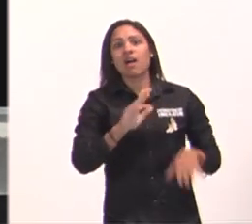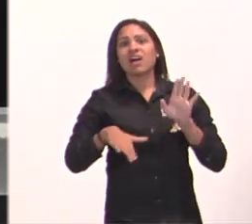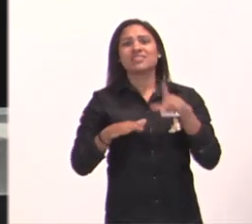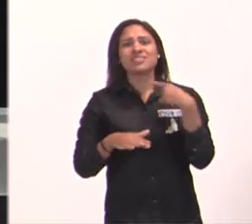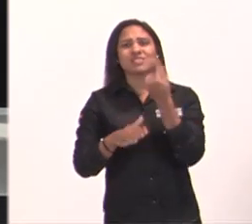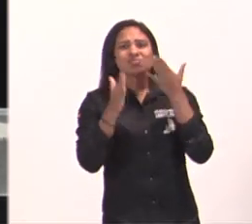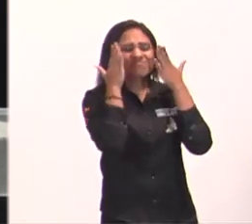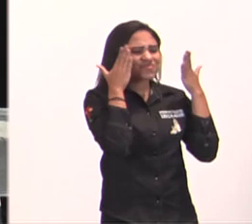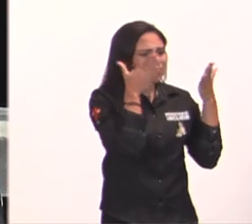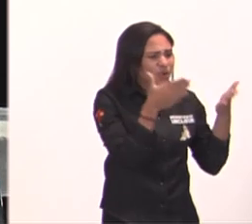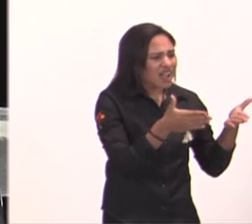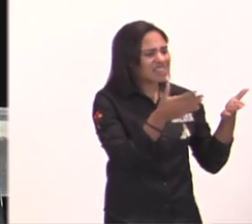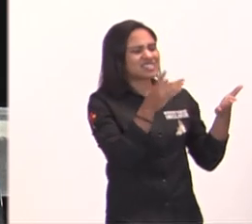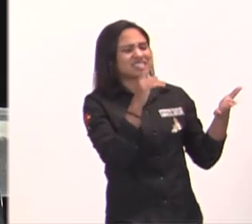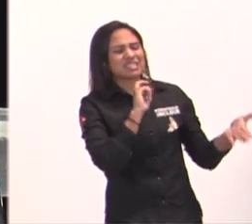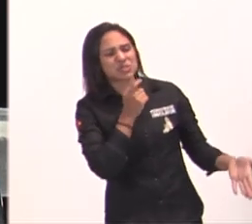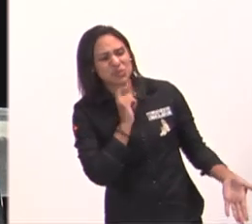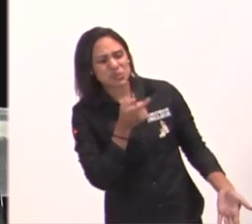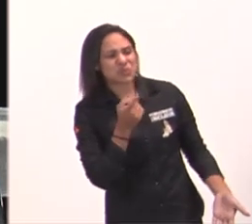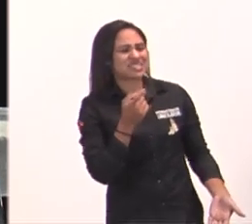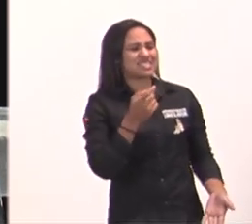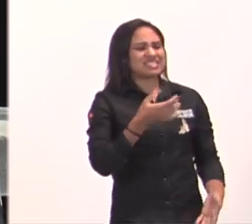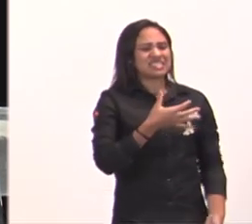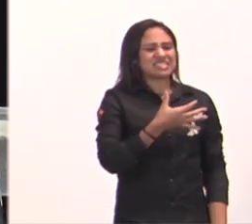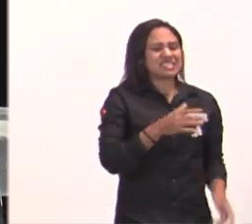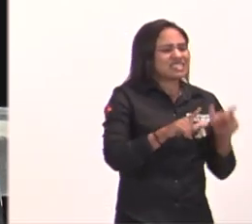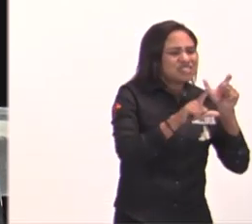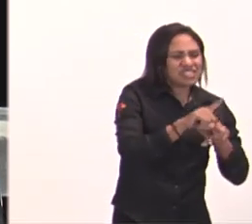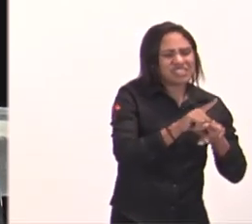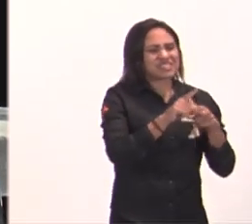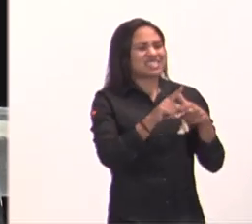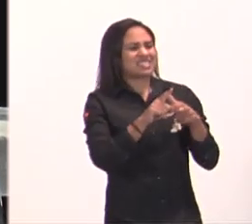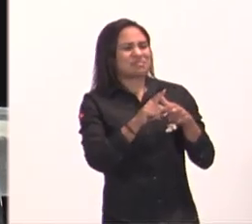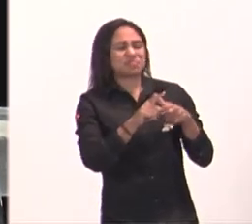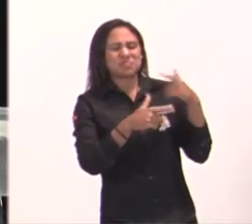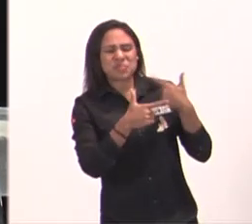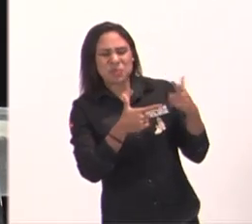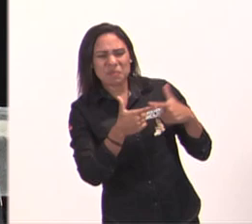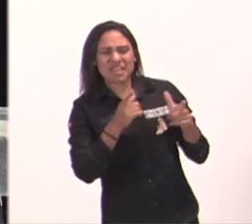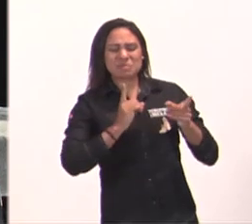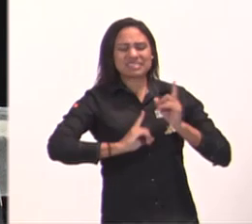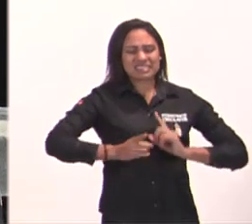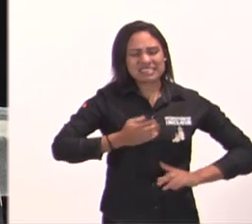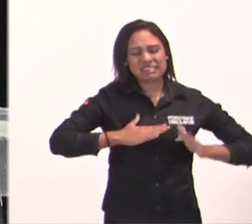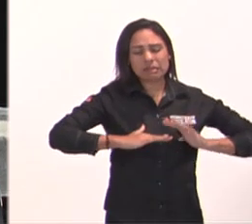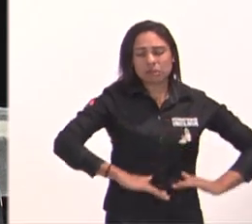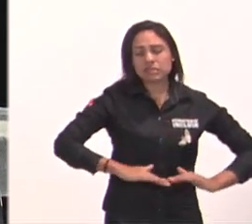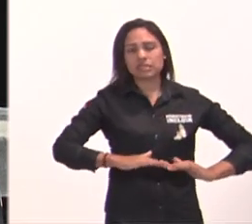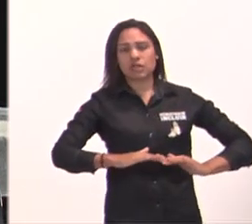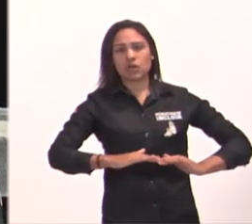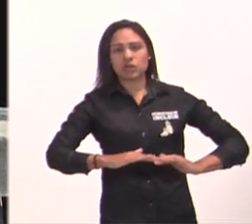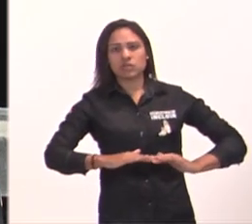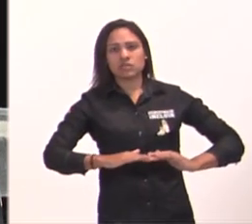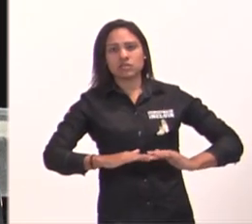focado na dúvida, na dívida, na deficiência, na depressão e todos esses D que